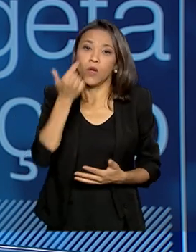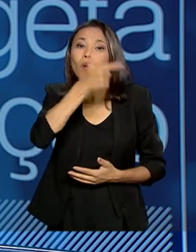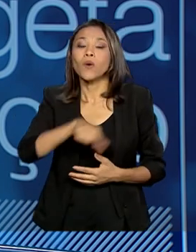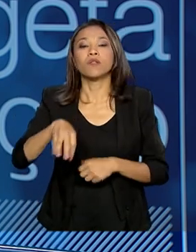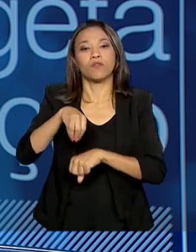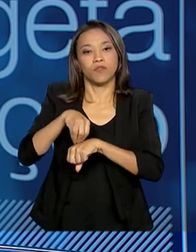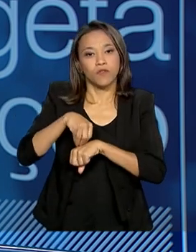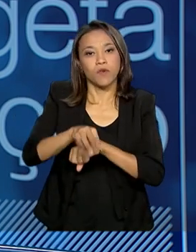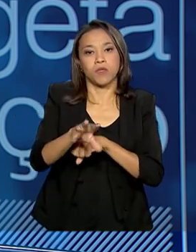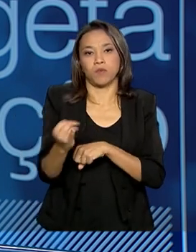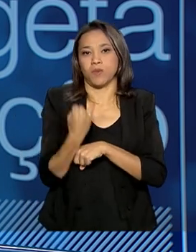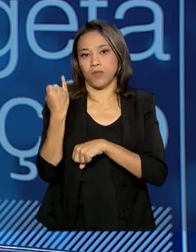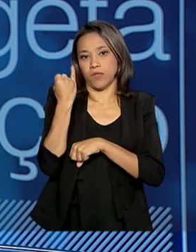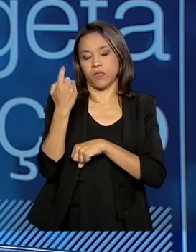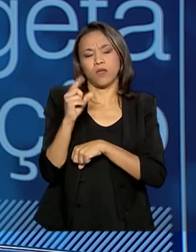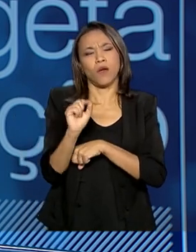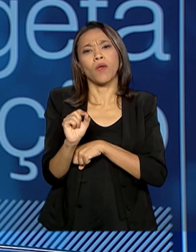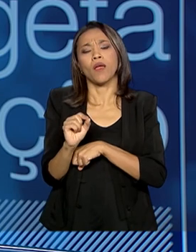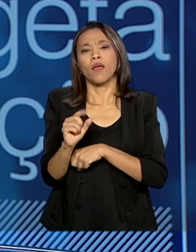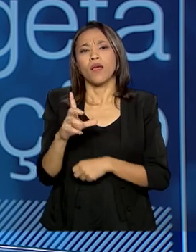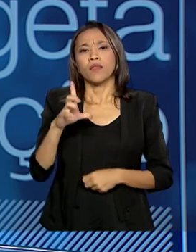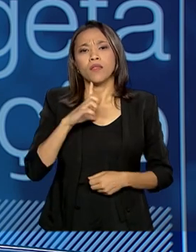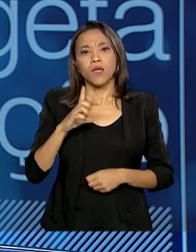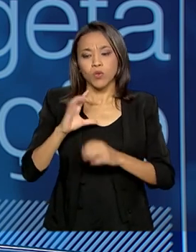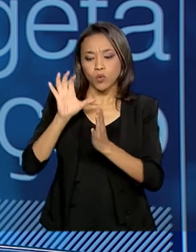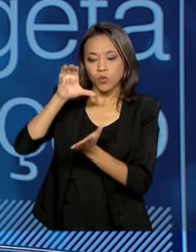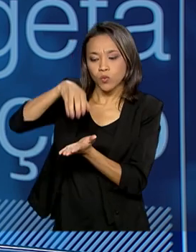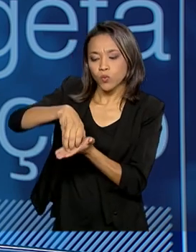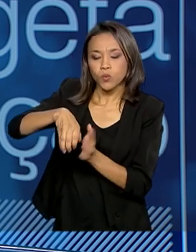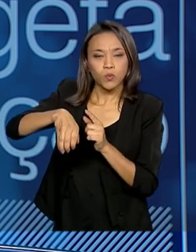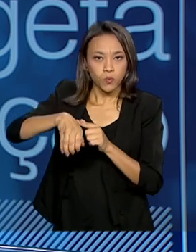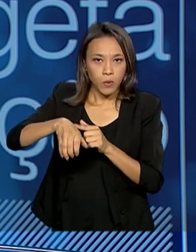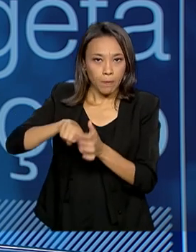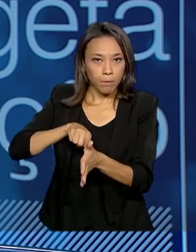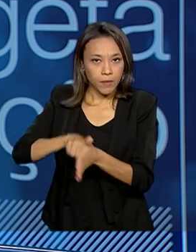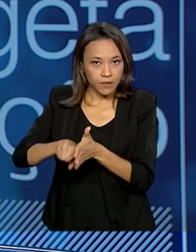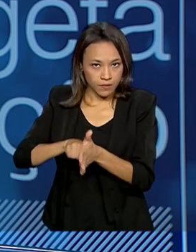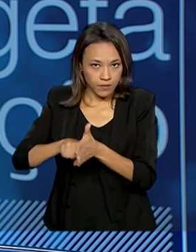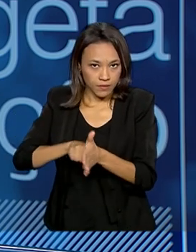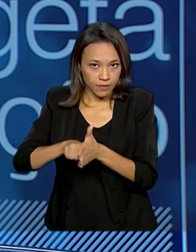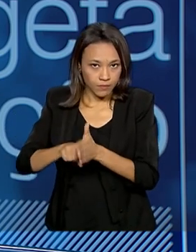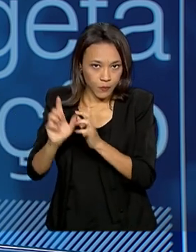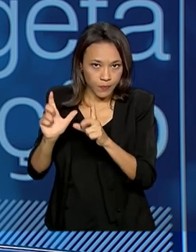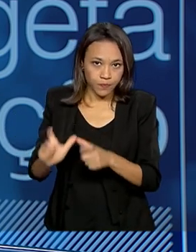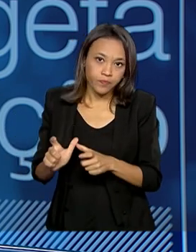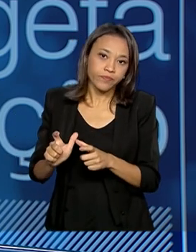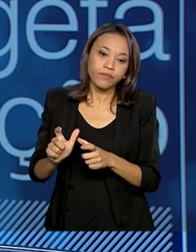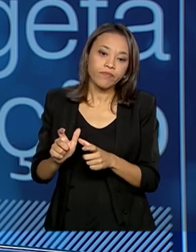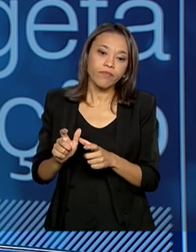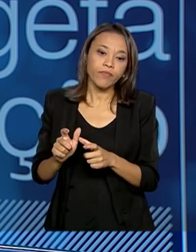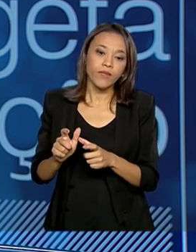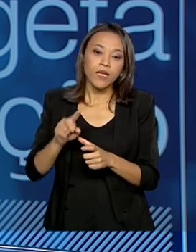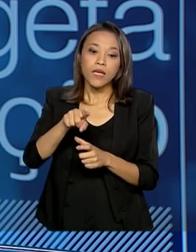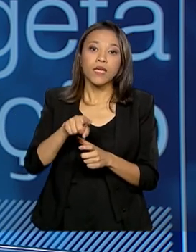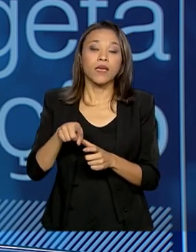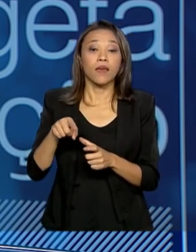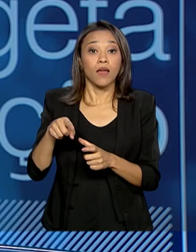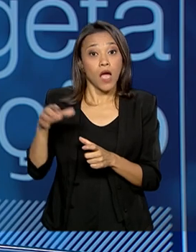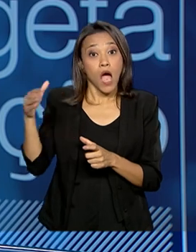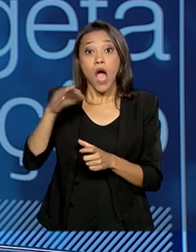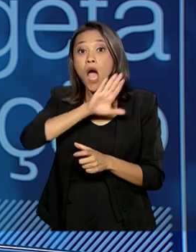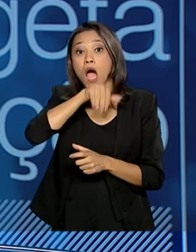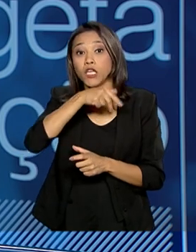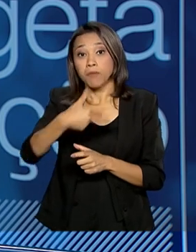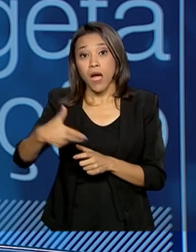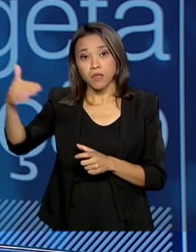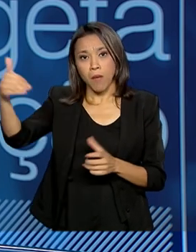importante, Iguaçu, nós temos o centro de pesquisa. E lá aumentou a quantidade de animais que temos lá,